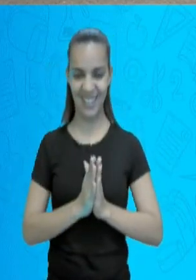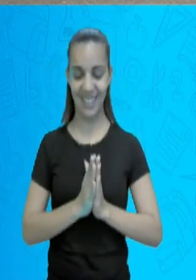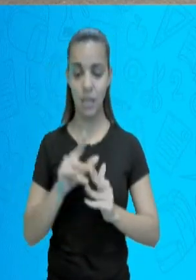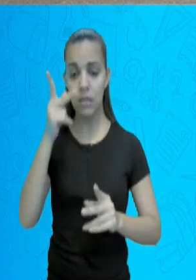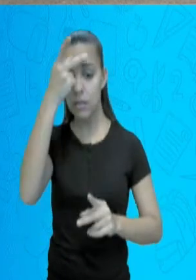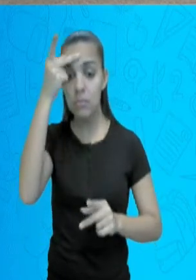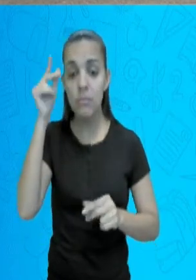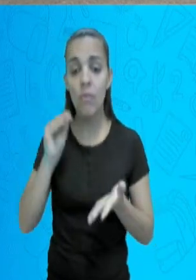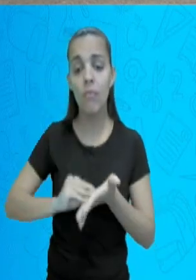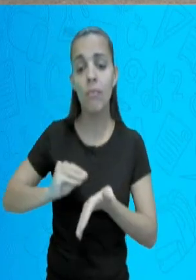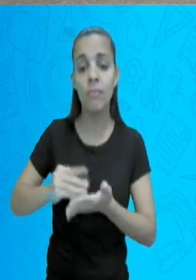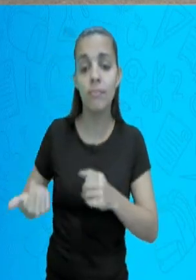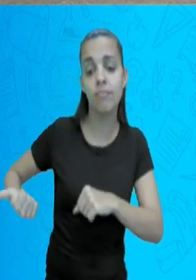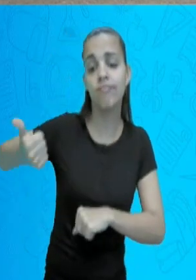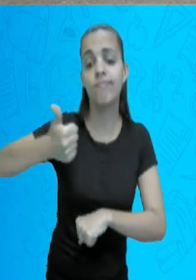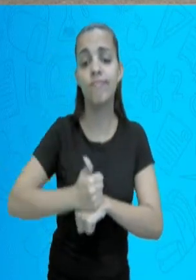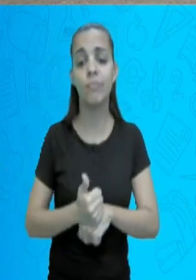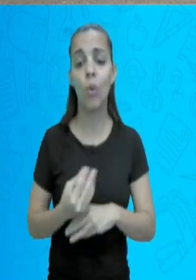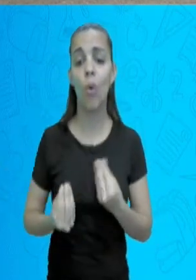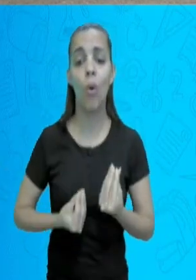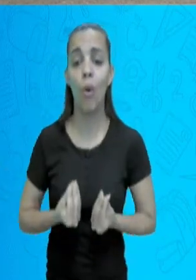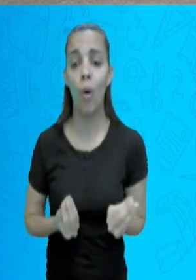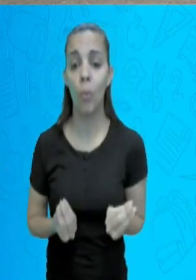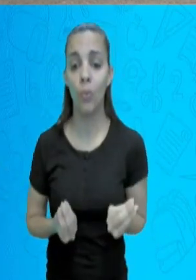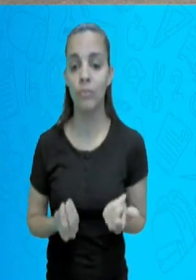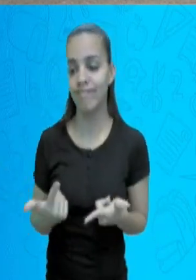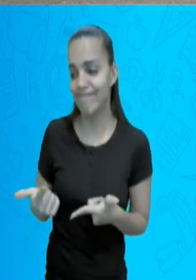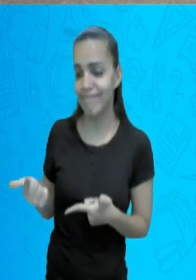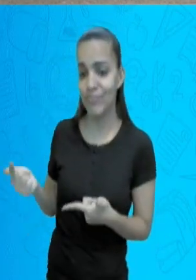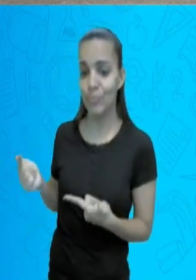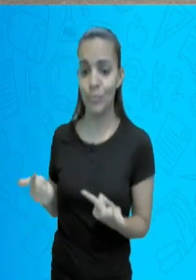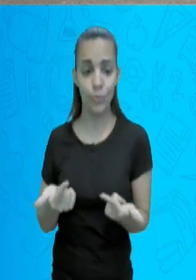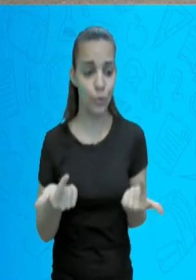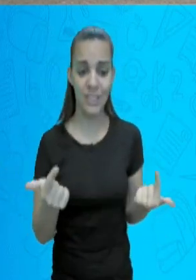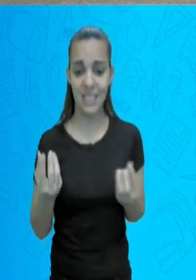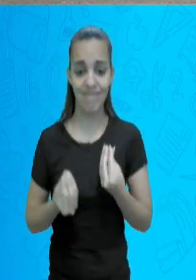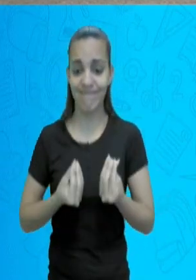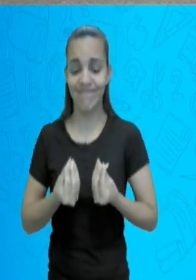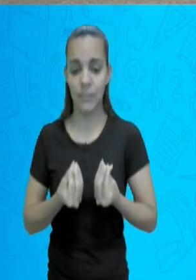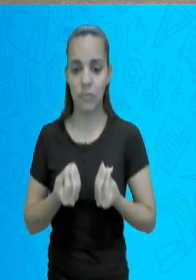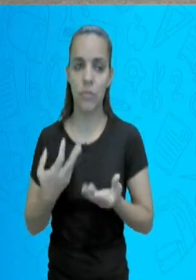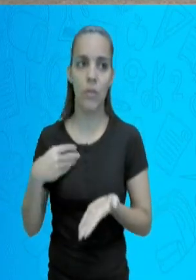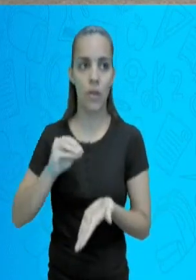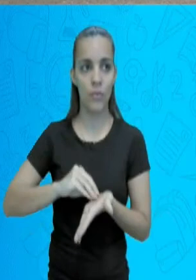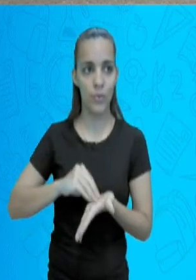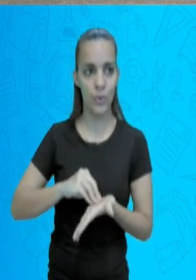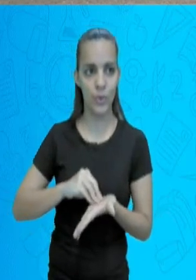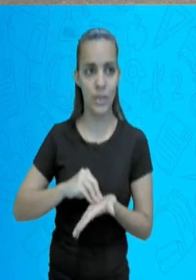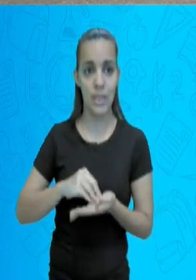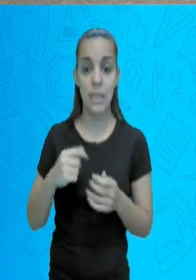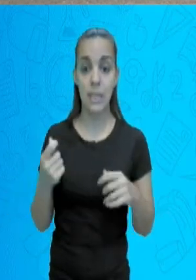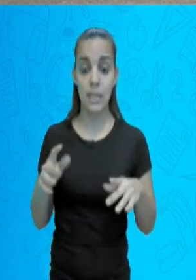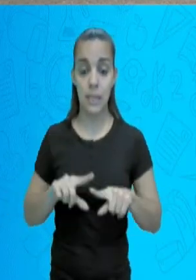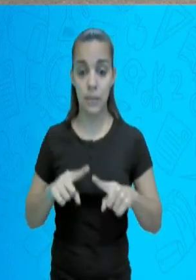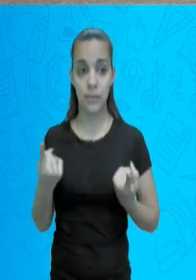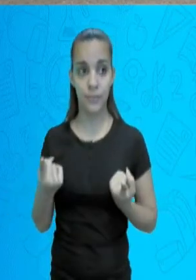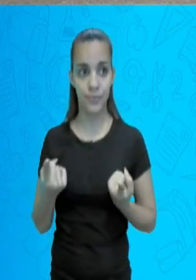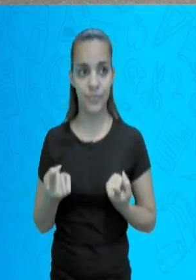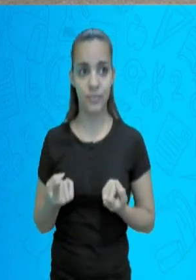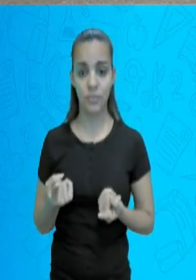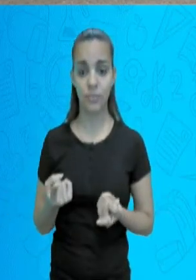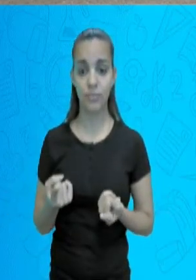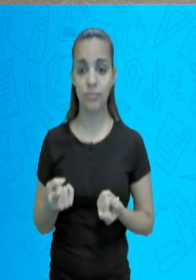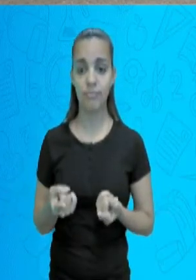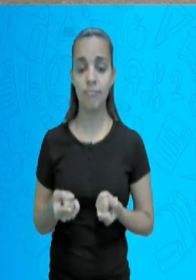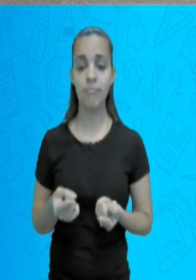ter visto países como, por exemplo, o Canadá, que atraem pessoas com políticas